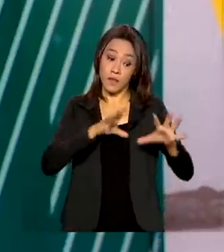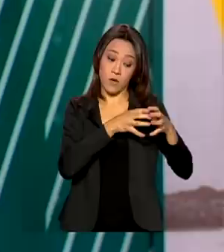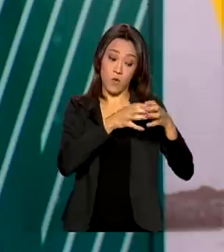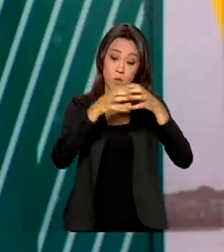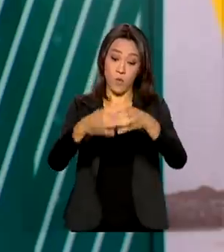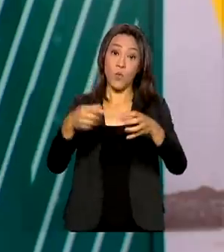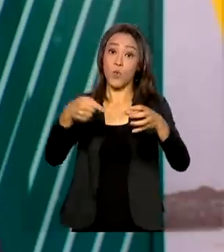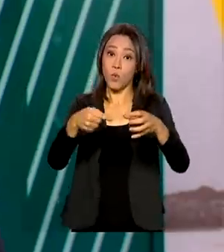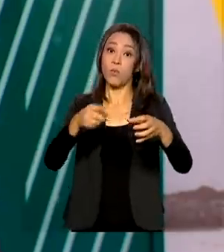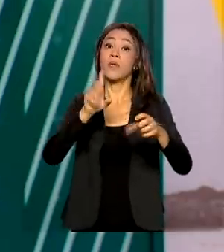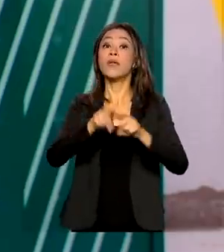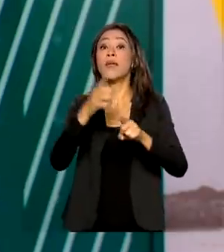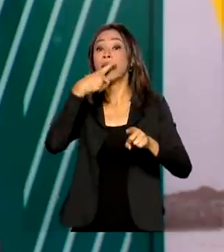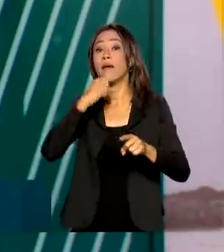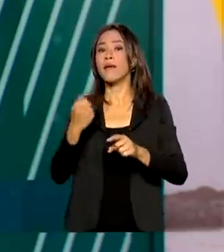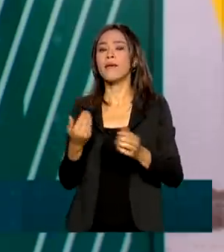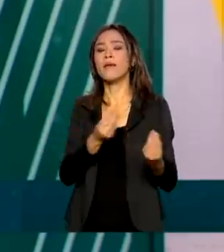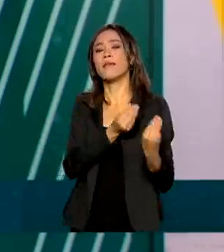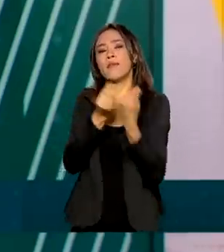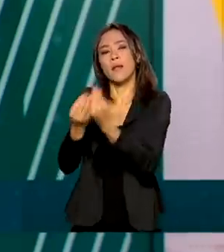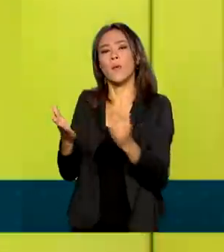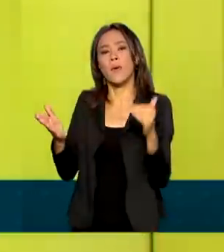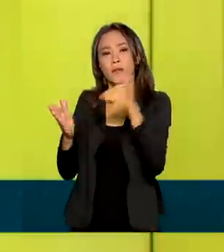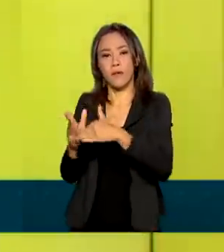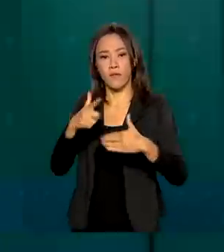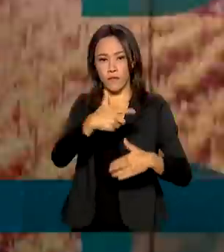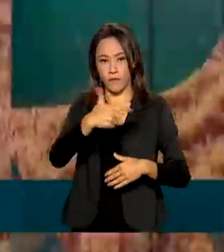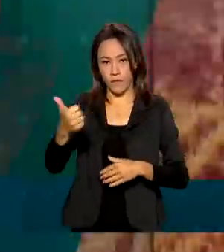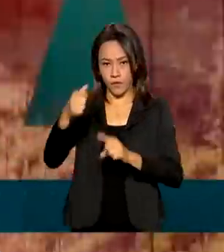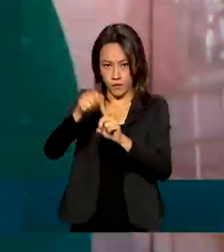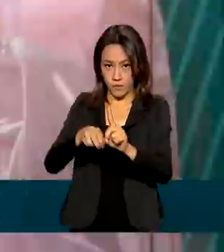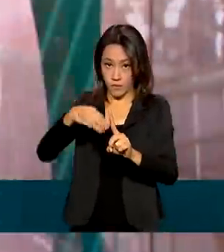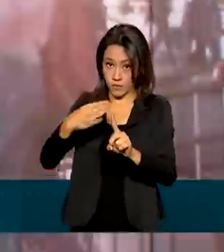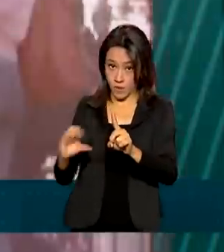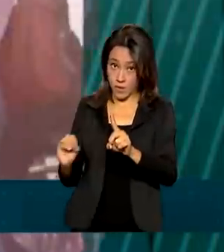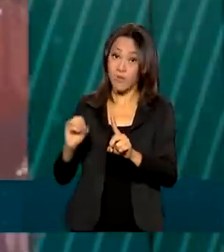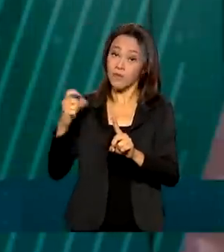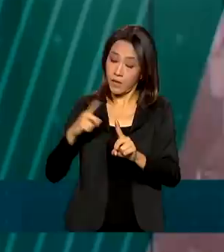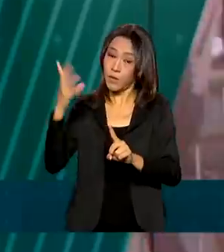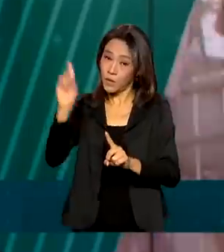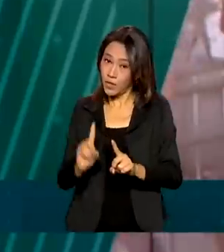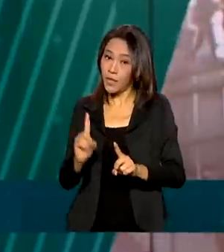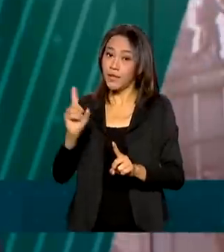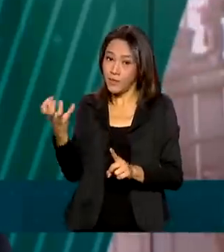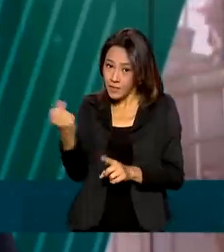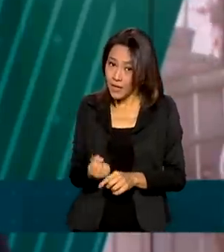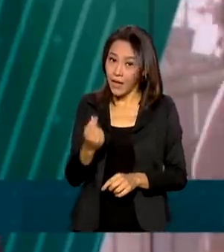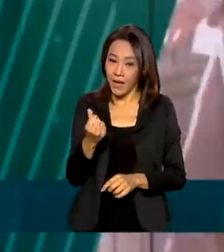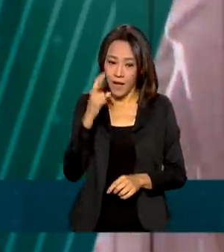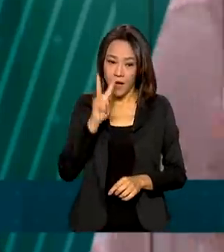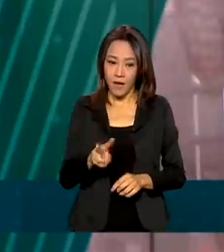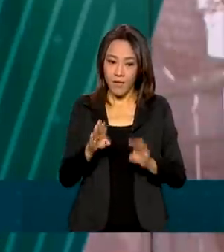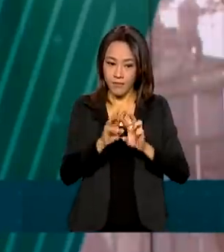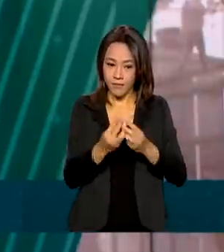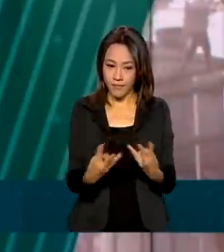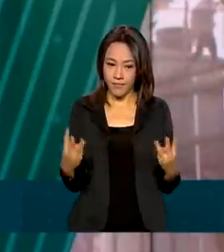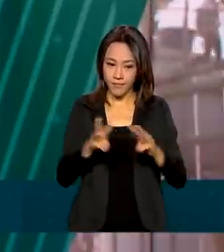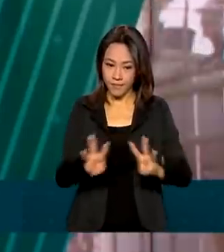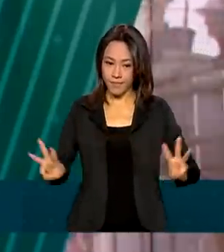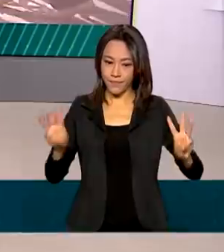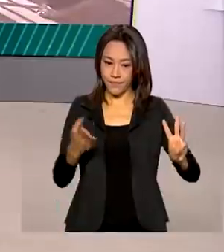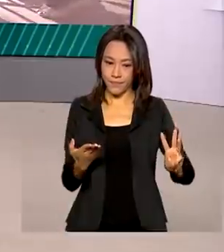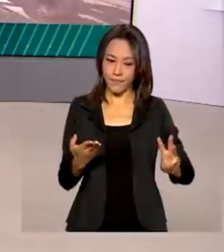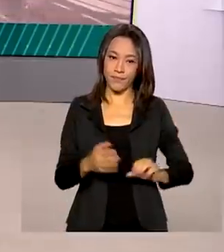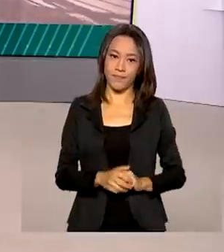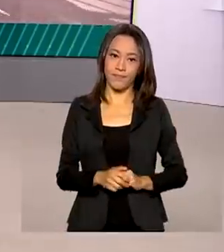a declaração até 21 de março. A consulta pode ser feita na página da Receita na internet, gov.br barra Receita Federal.